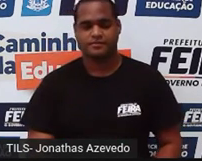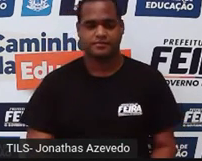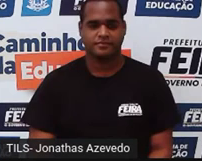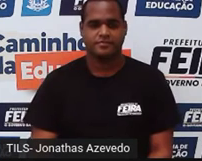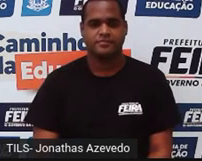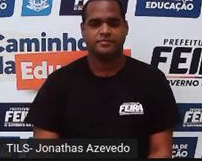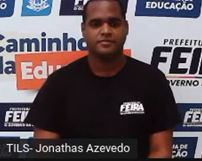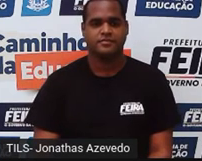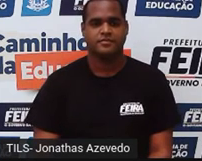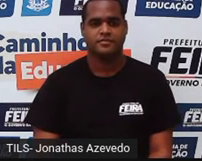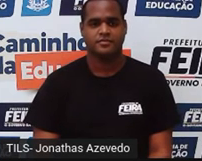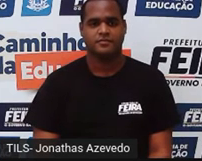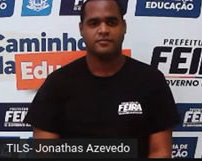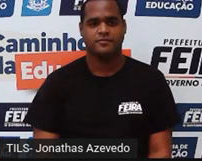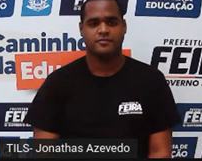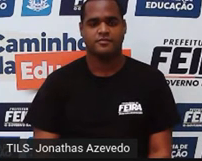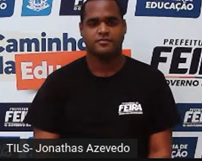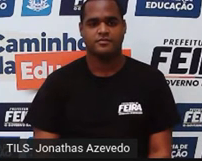falso?